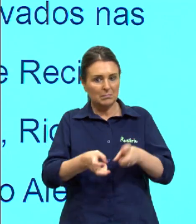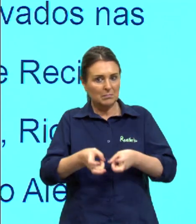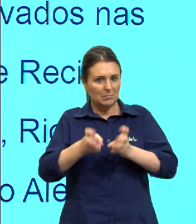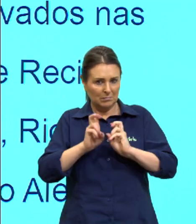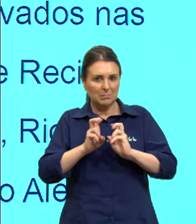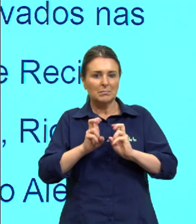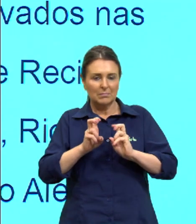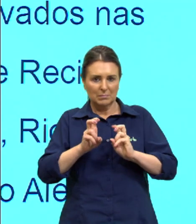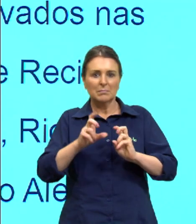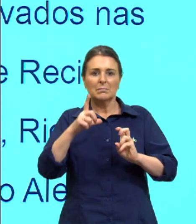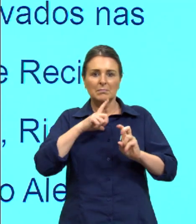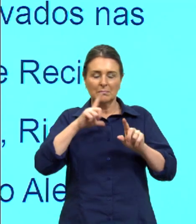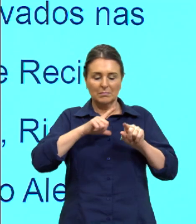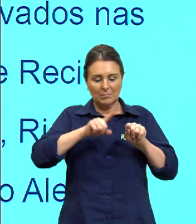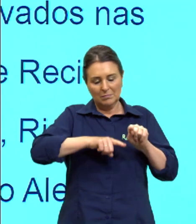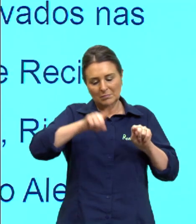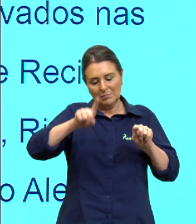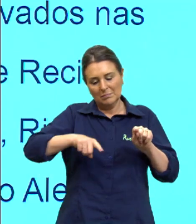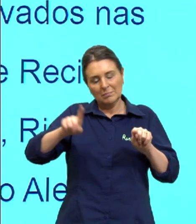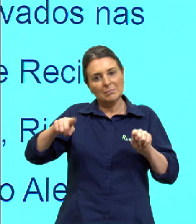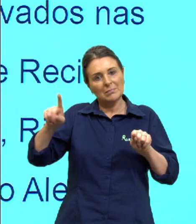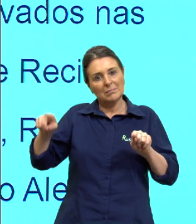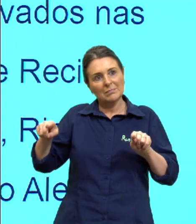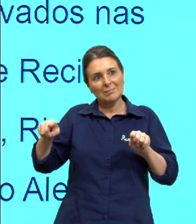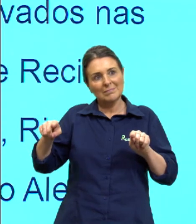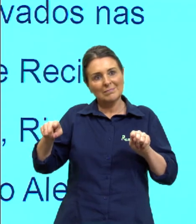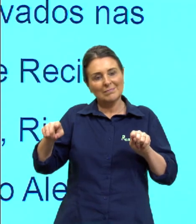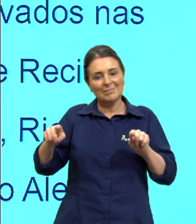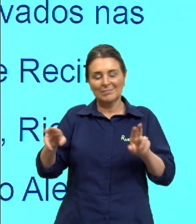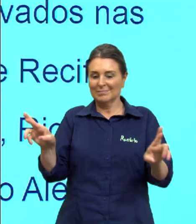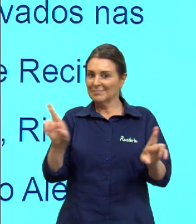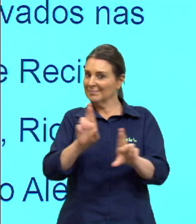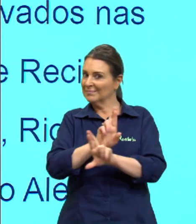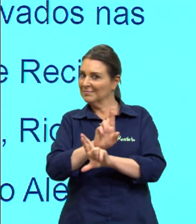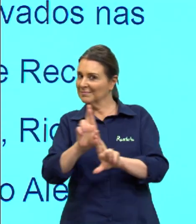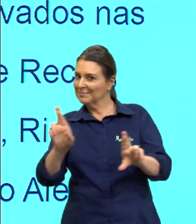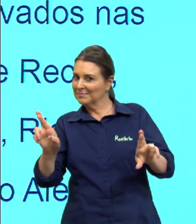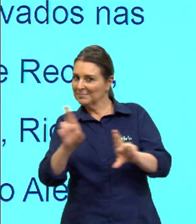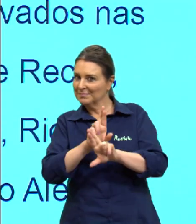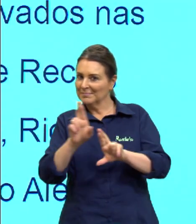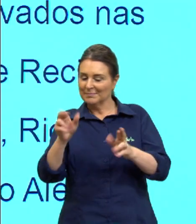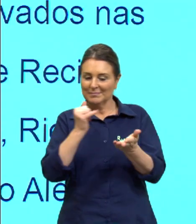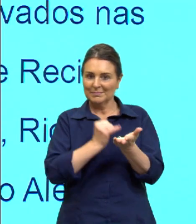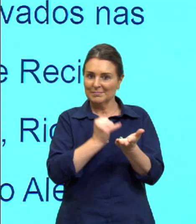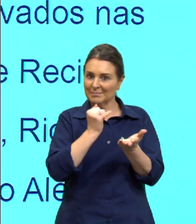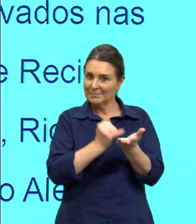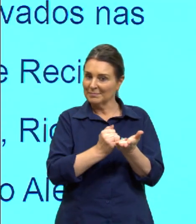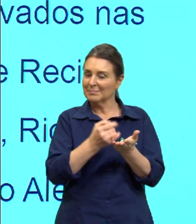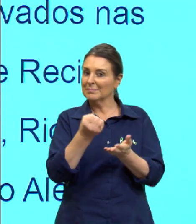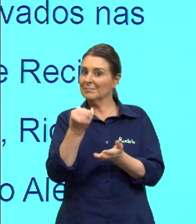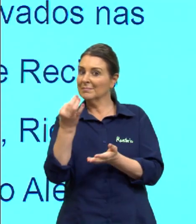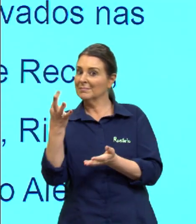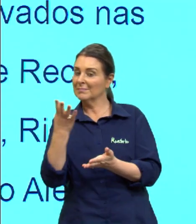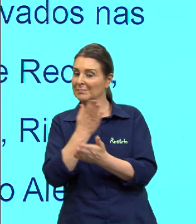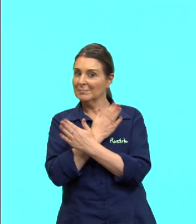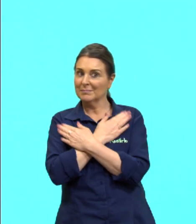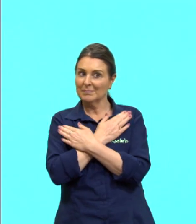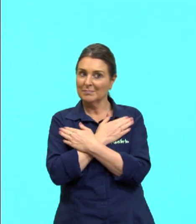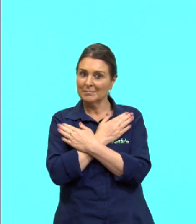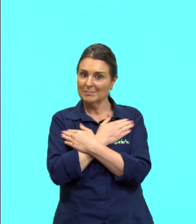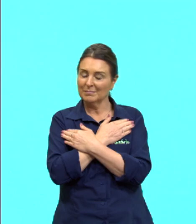que há uma oscilação, né? com relação a essa taxa de desemprego neste período.